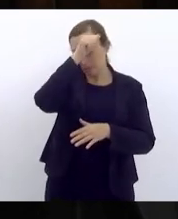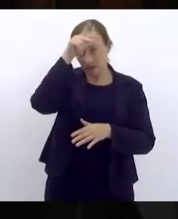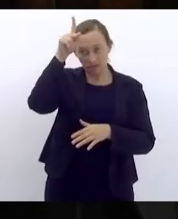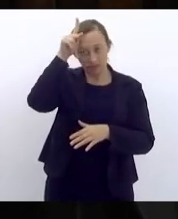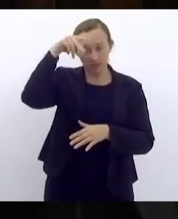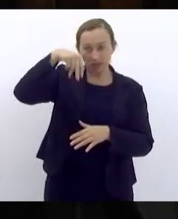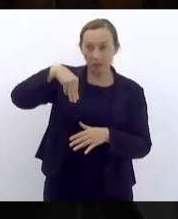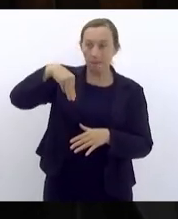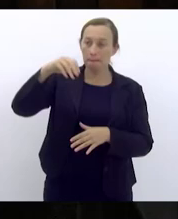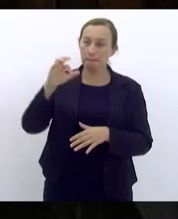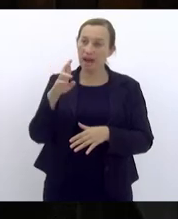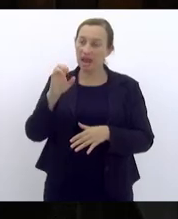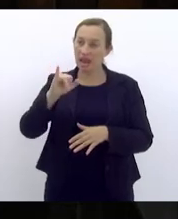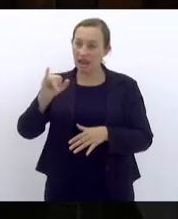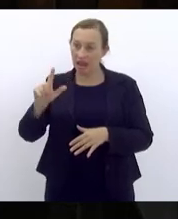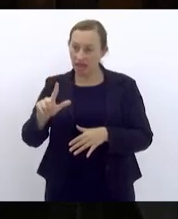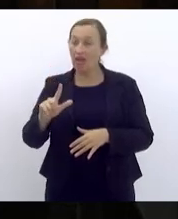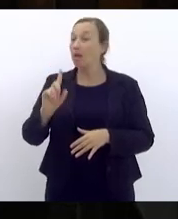divulgar um vídeo